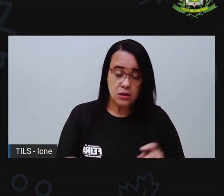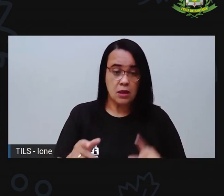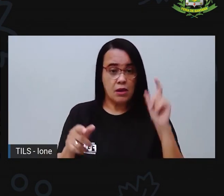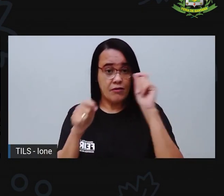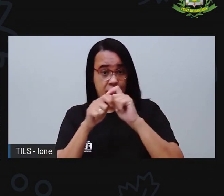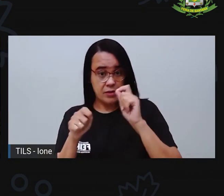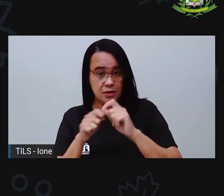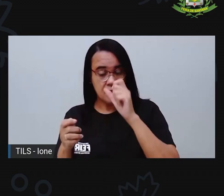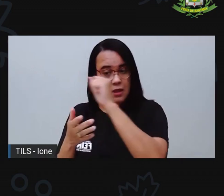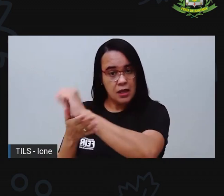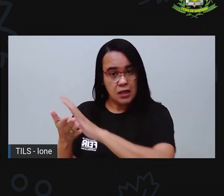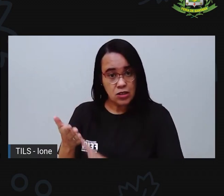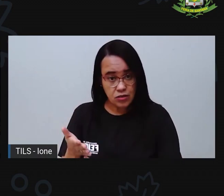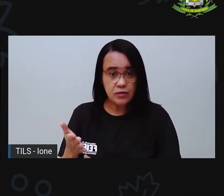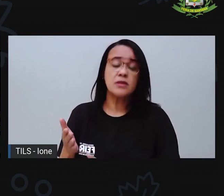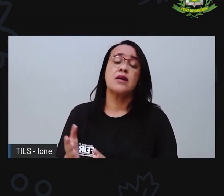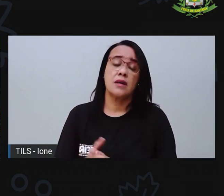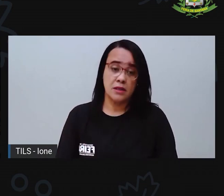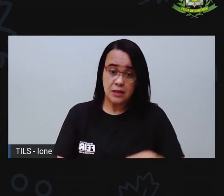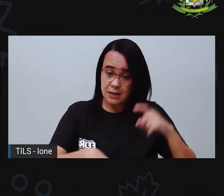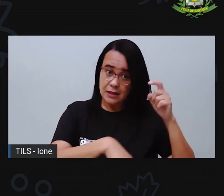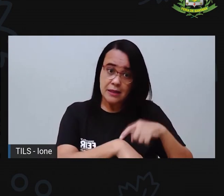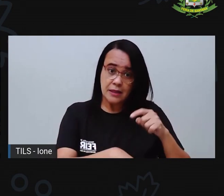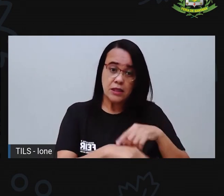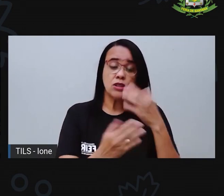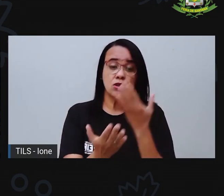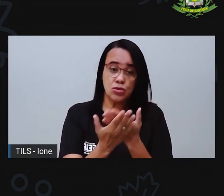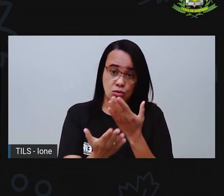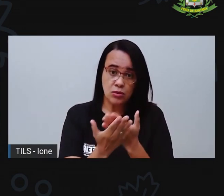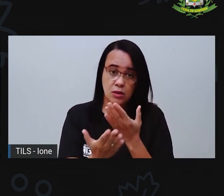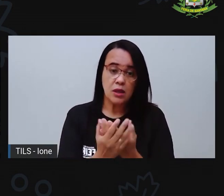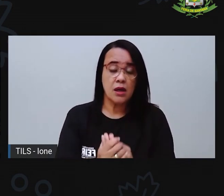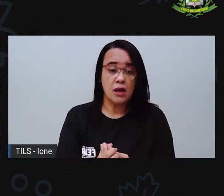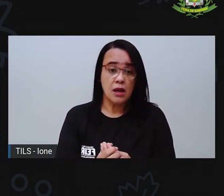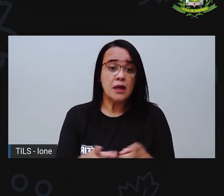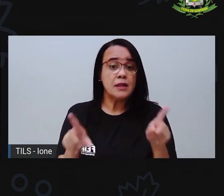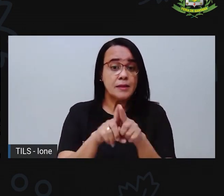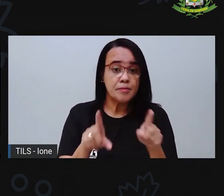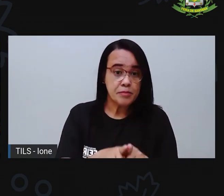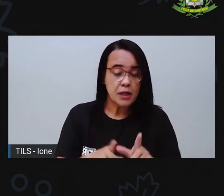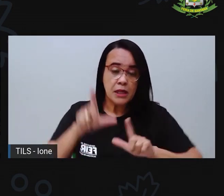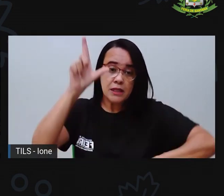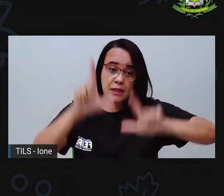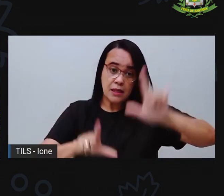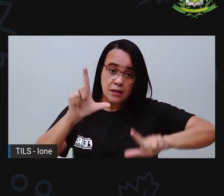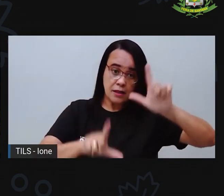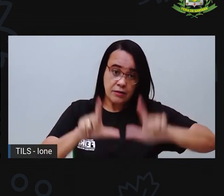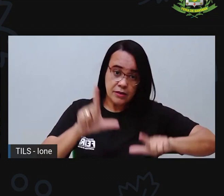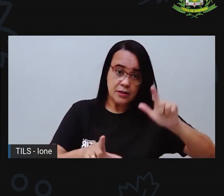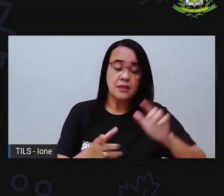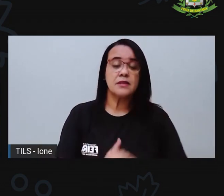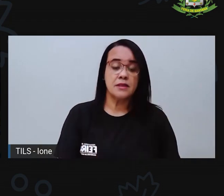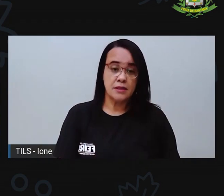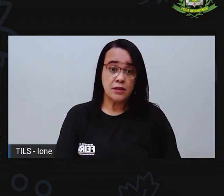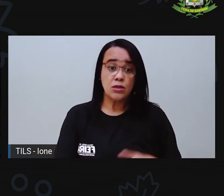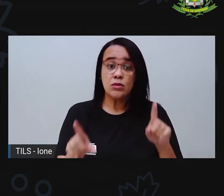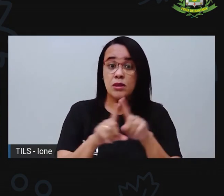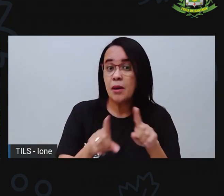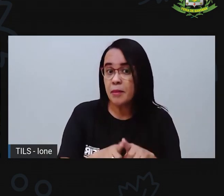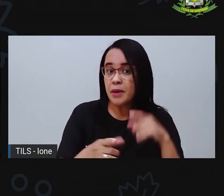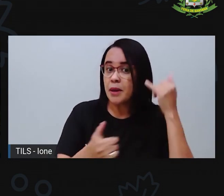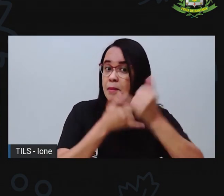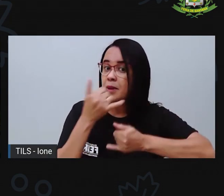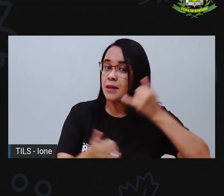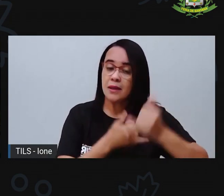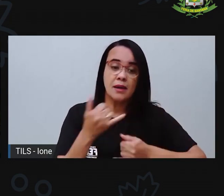rotina um tempinho para você fazer a atividade, para você ver televisão, né? Para você brincar com o seu cachorrinho, com o seu